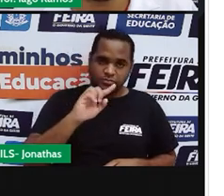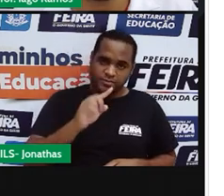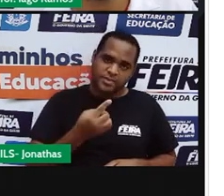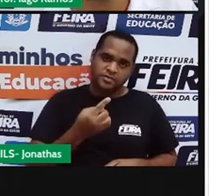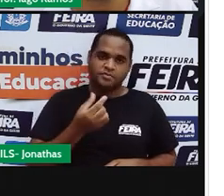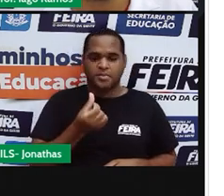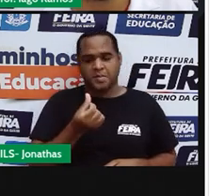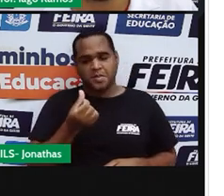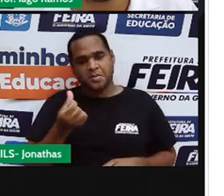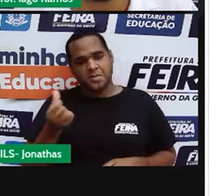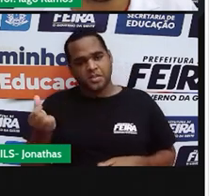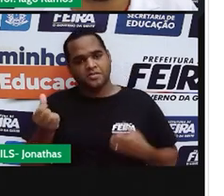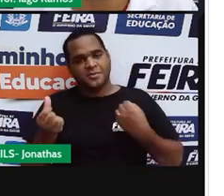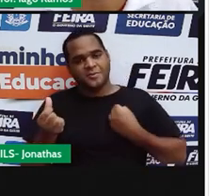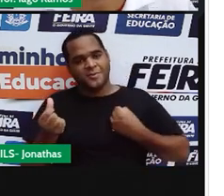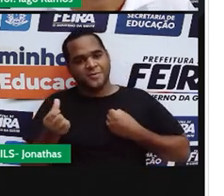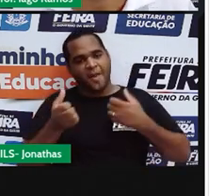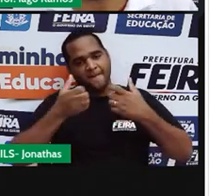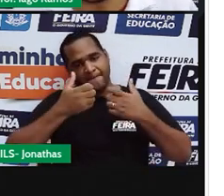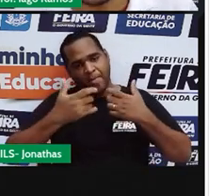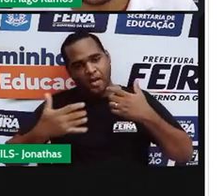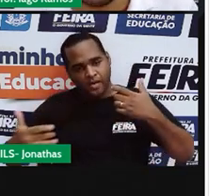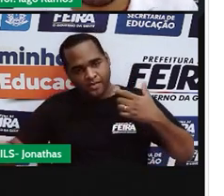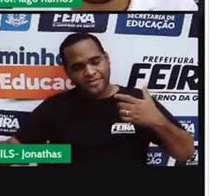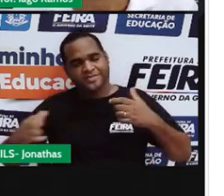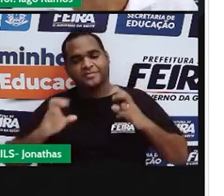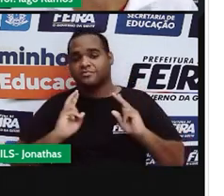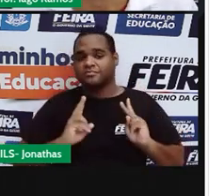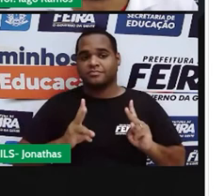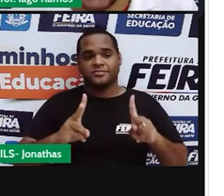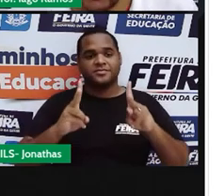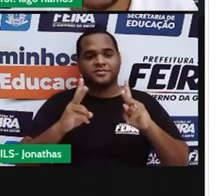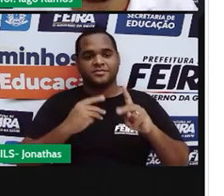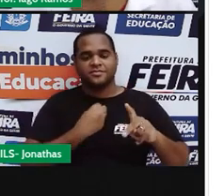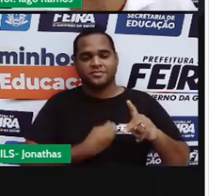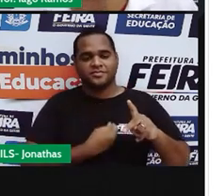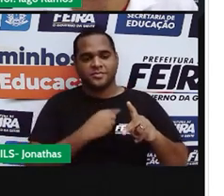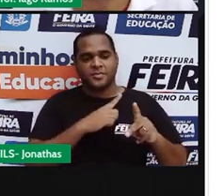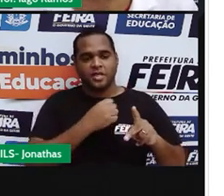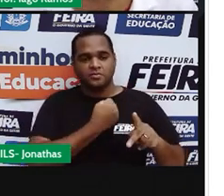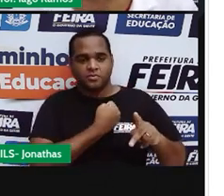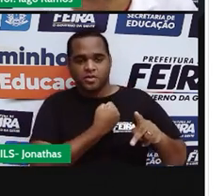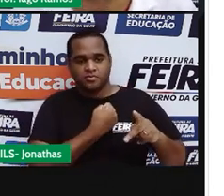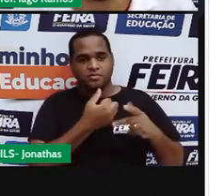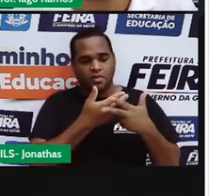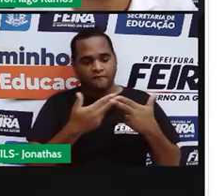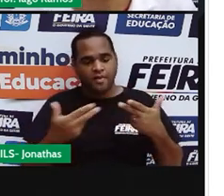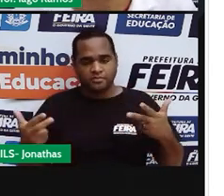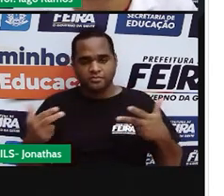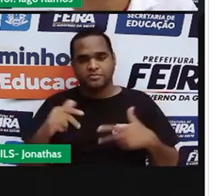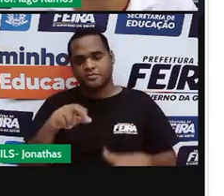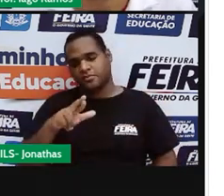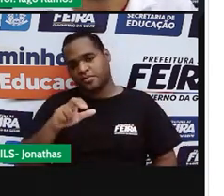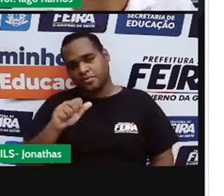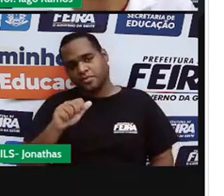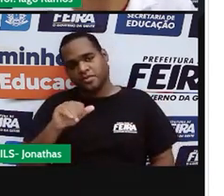infinita tá vendo número racional certo